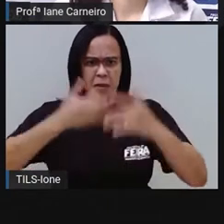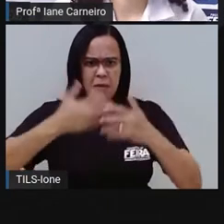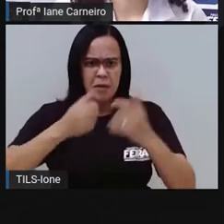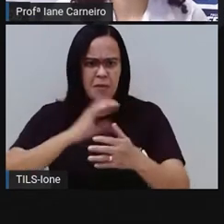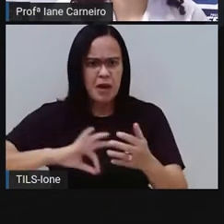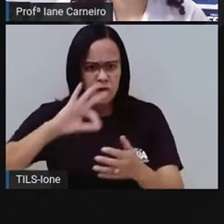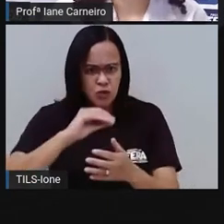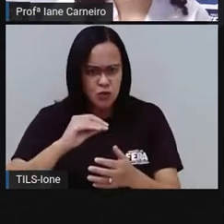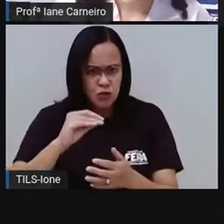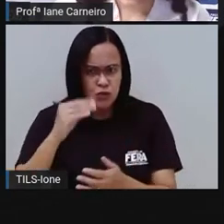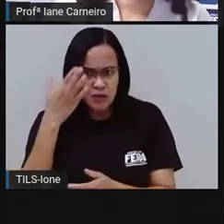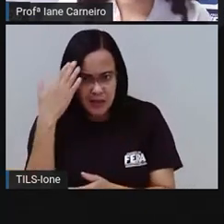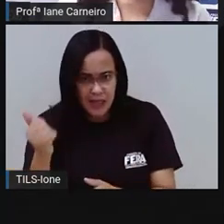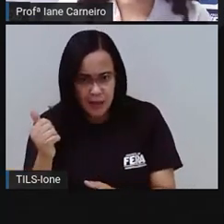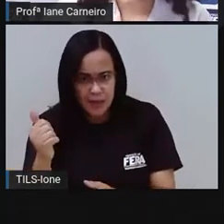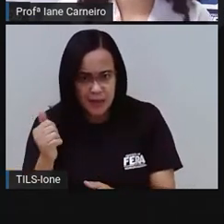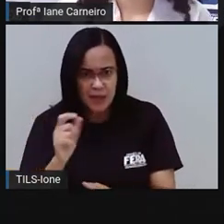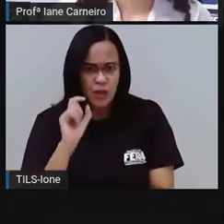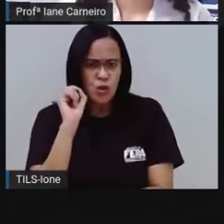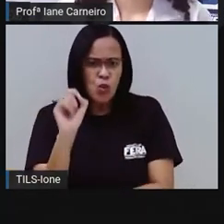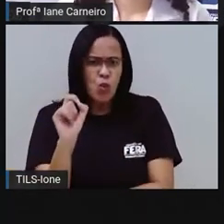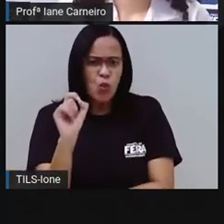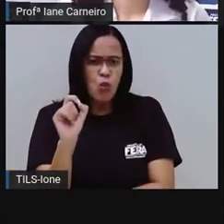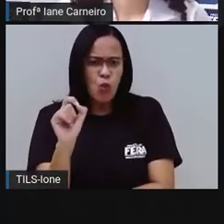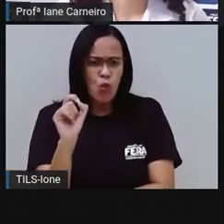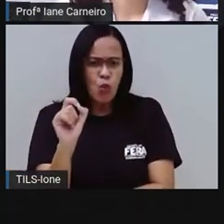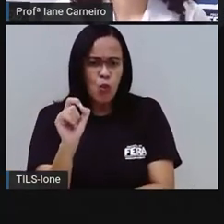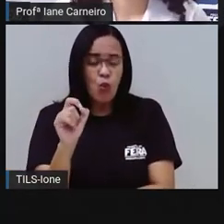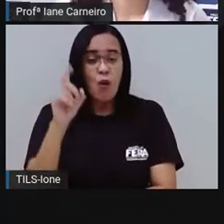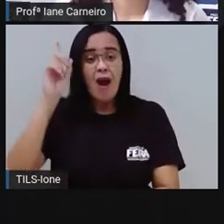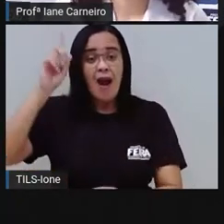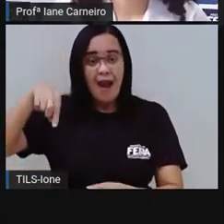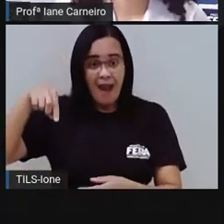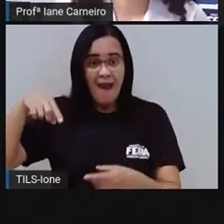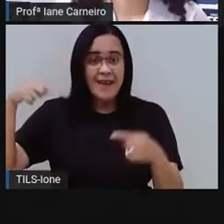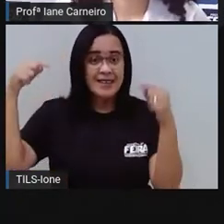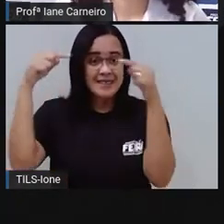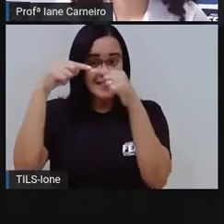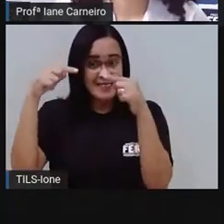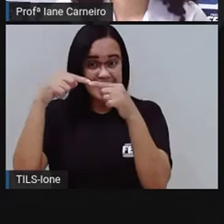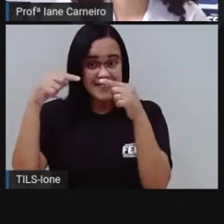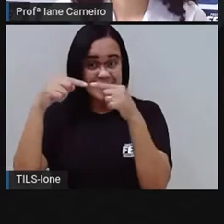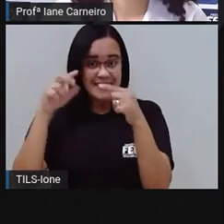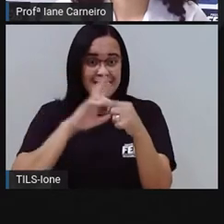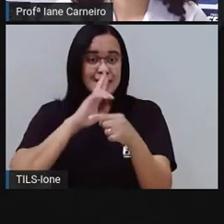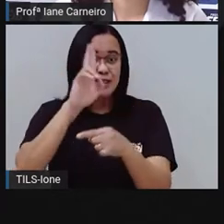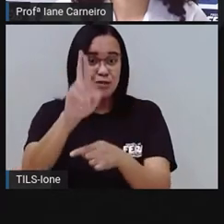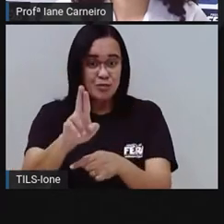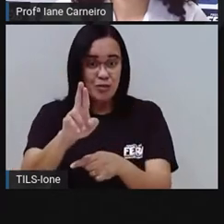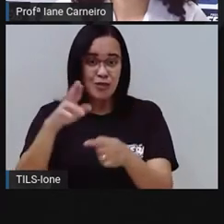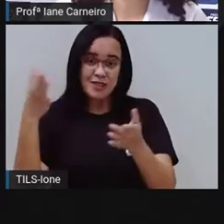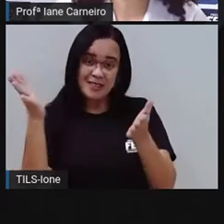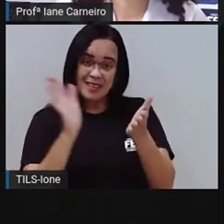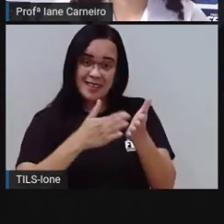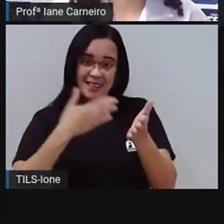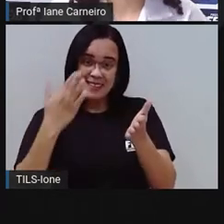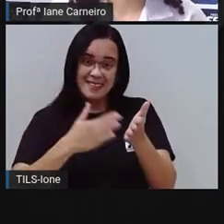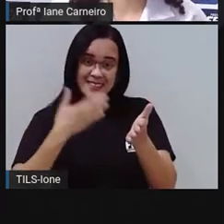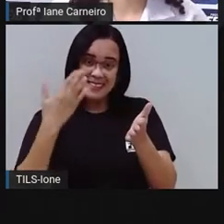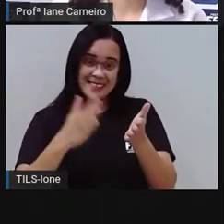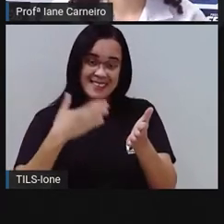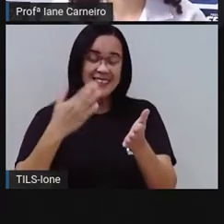Você já sabe? É o livro, ó. Escrevam aí a palavra livro.